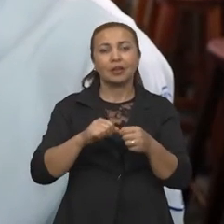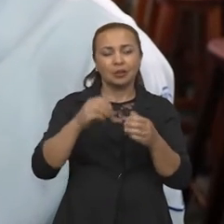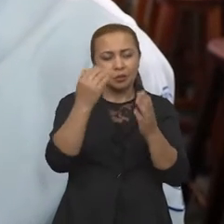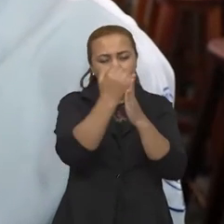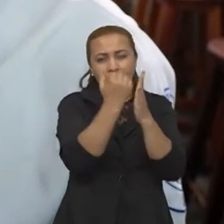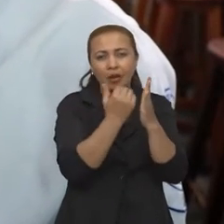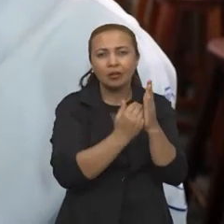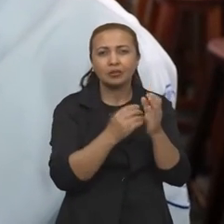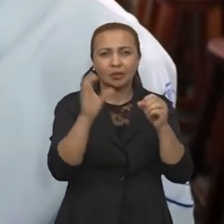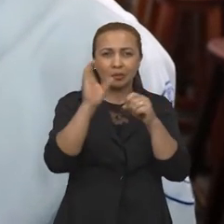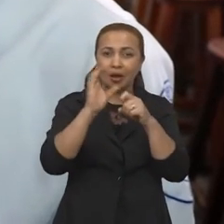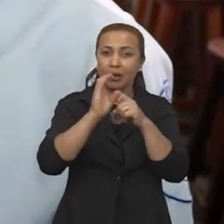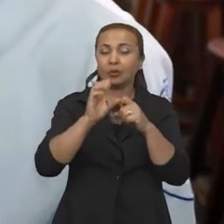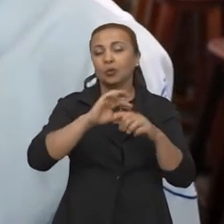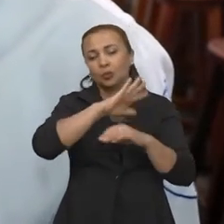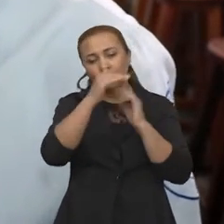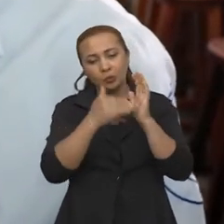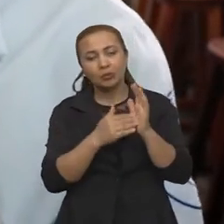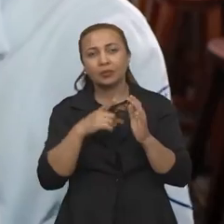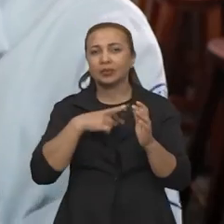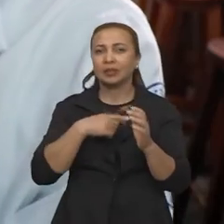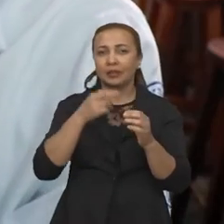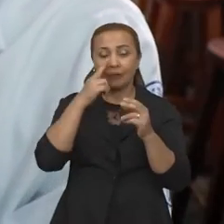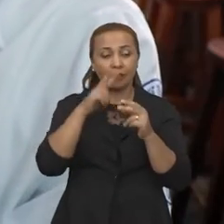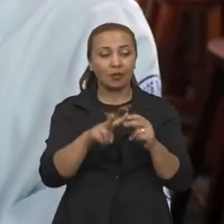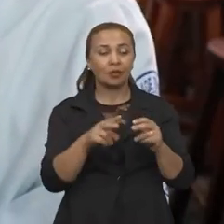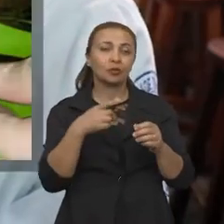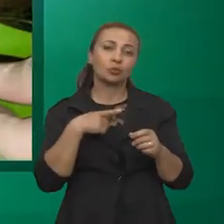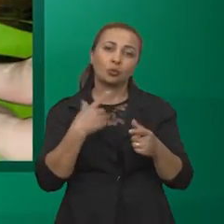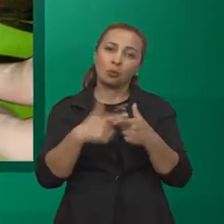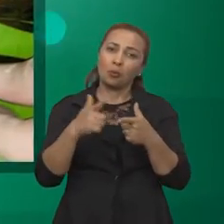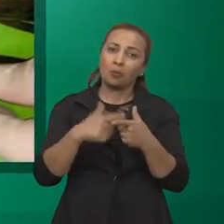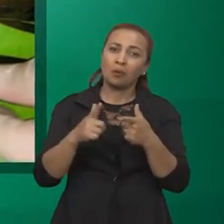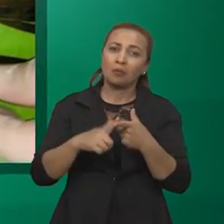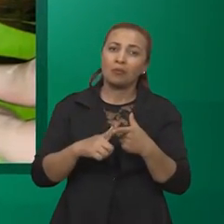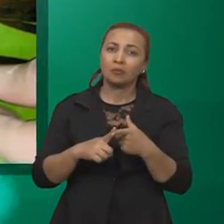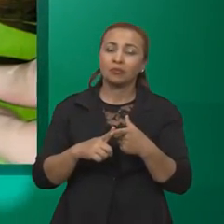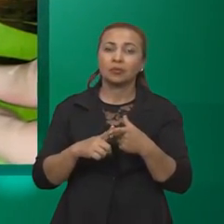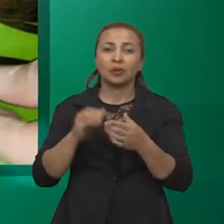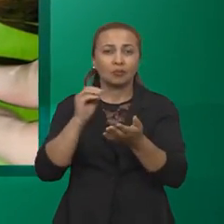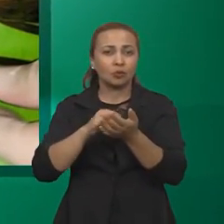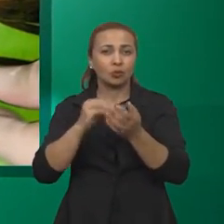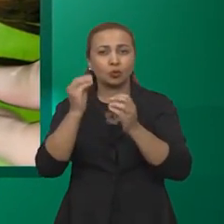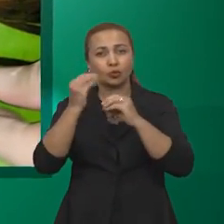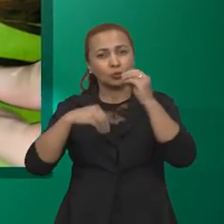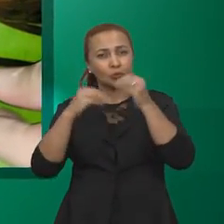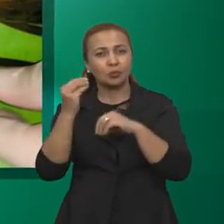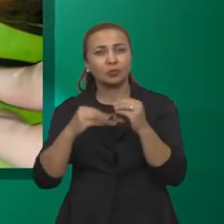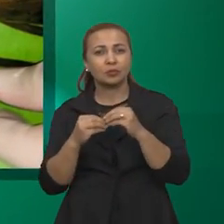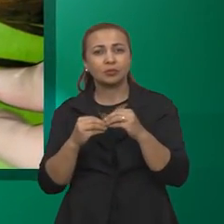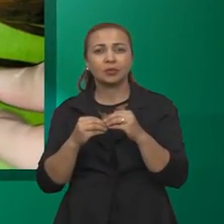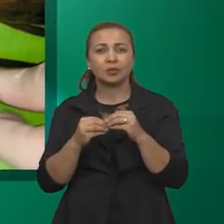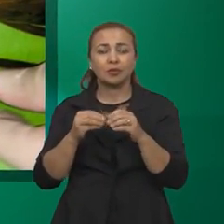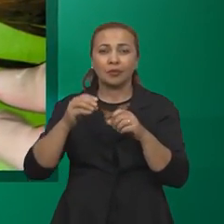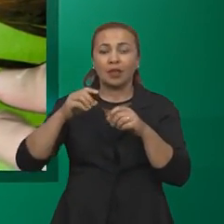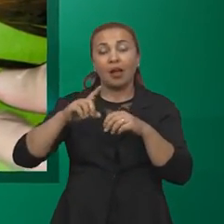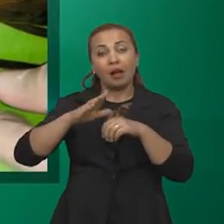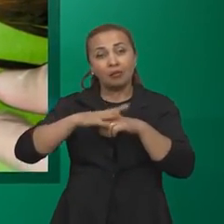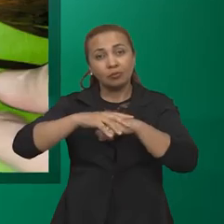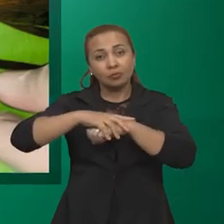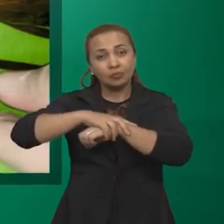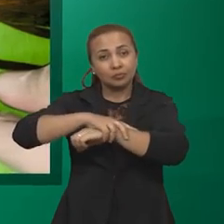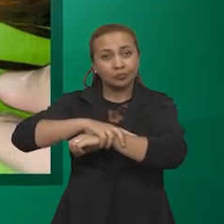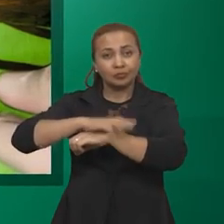exame clínico completo e percebemos que ele apresentava uma lesão, na verdade uma neoformação na sua cauda.